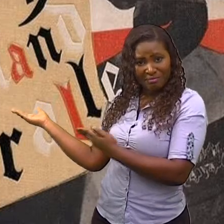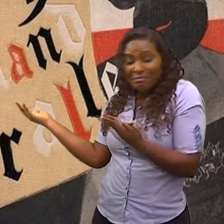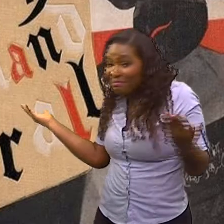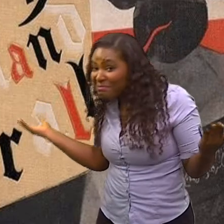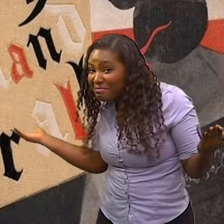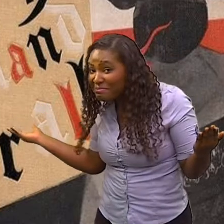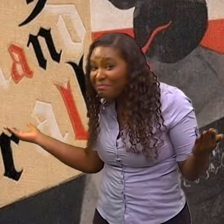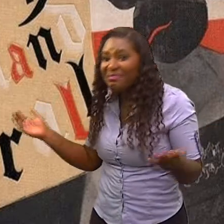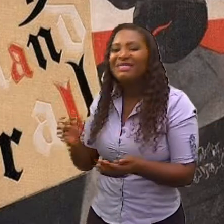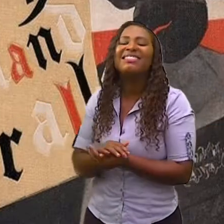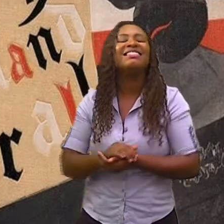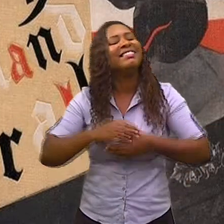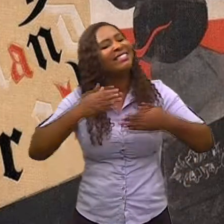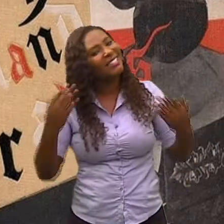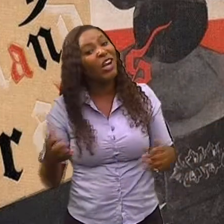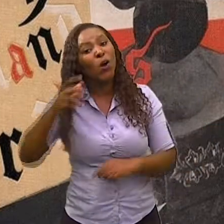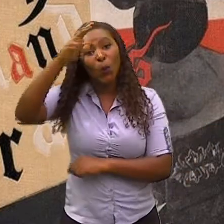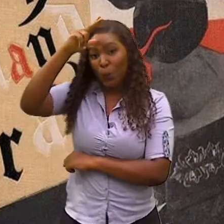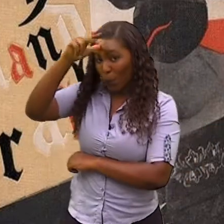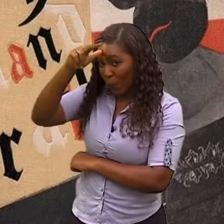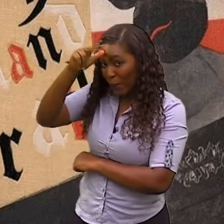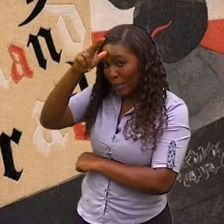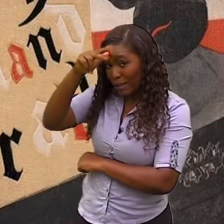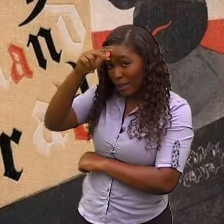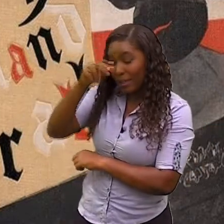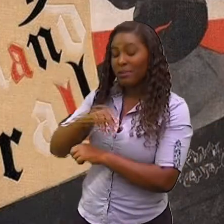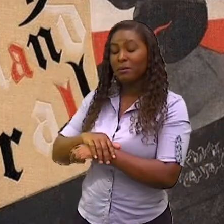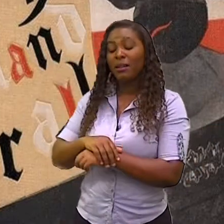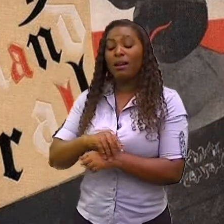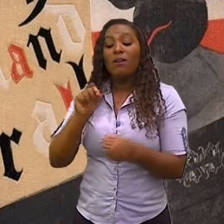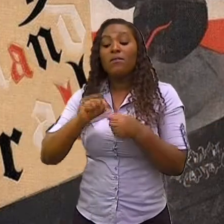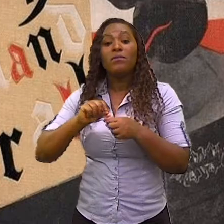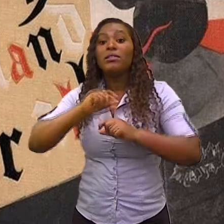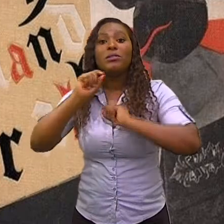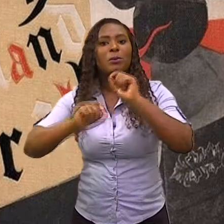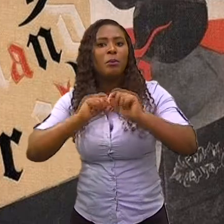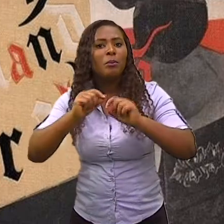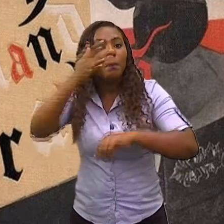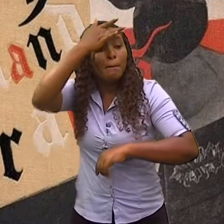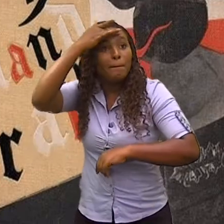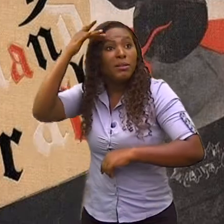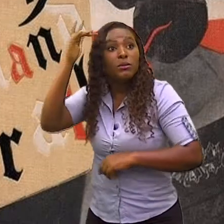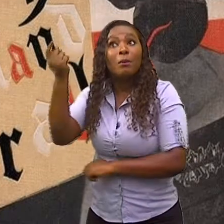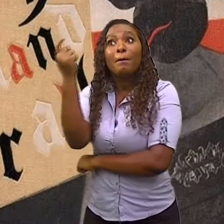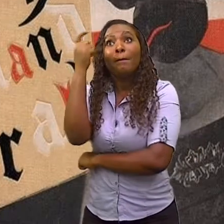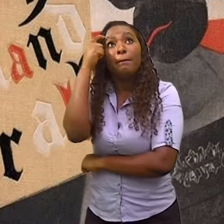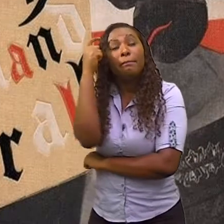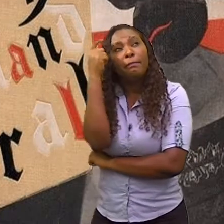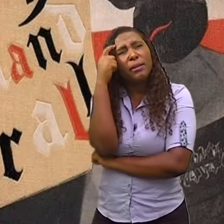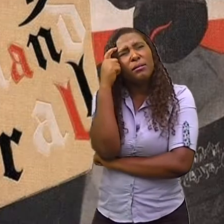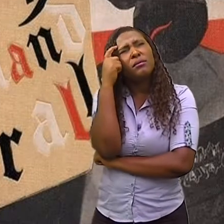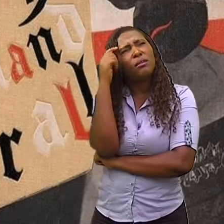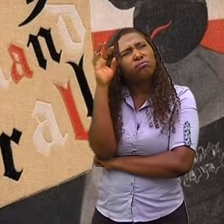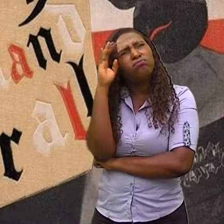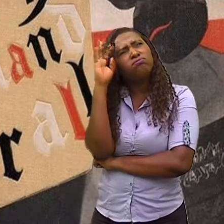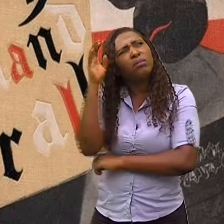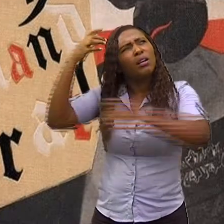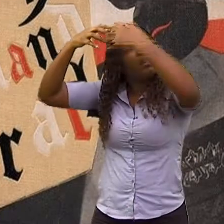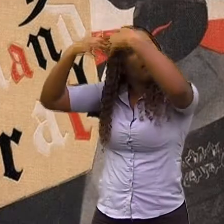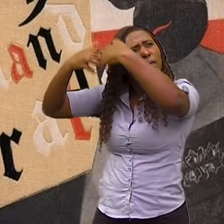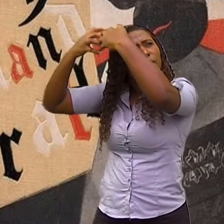Esse é o dadaísmo, ele te fez pensar, ele te fez refletir, ele traz o caos para a sua